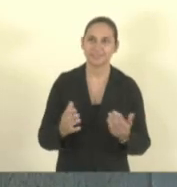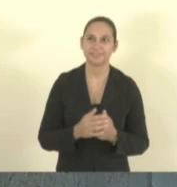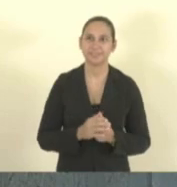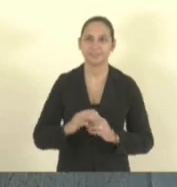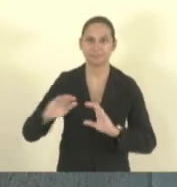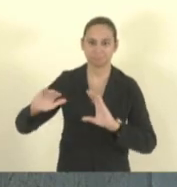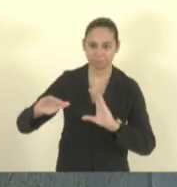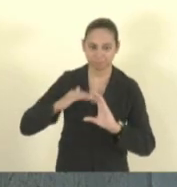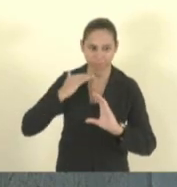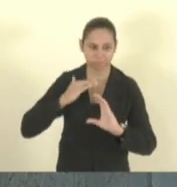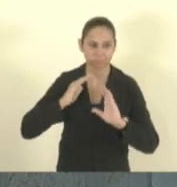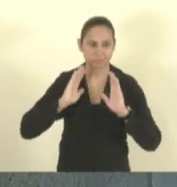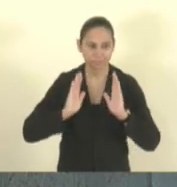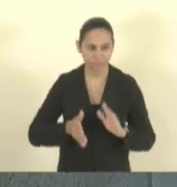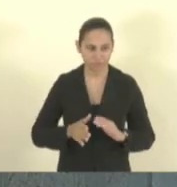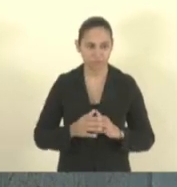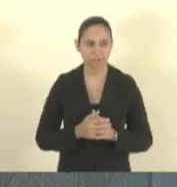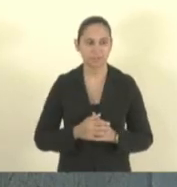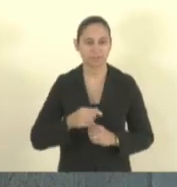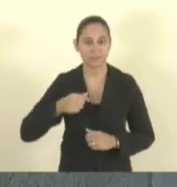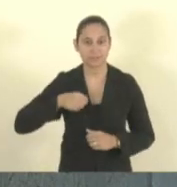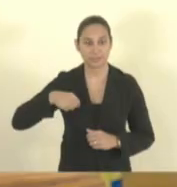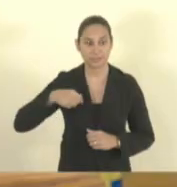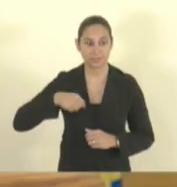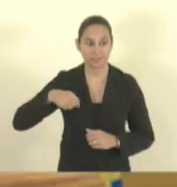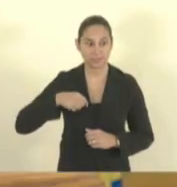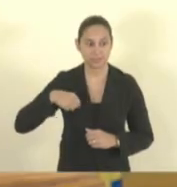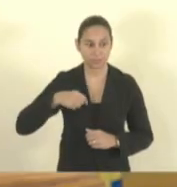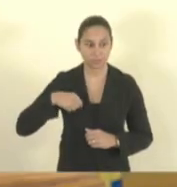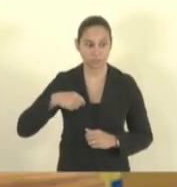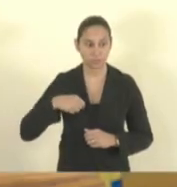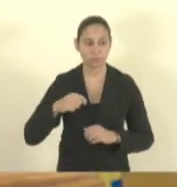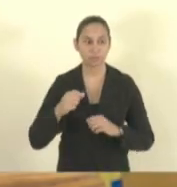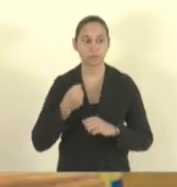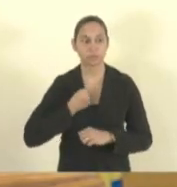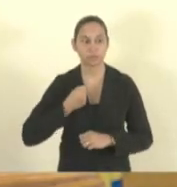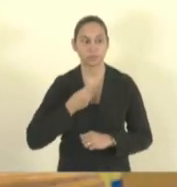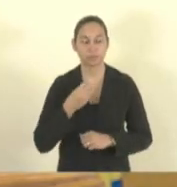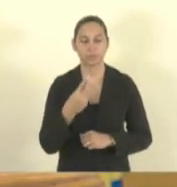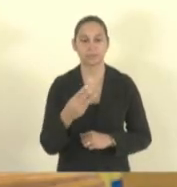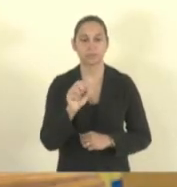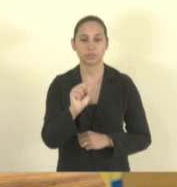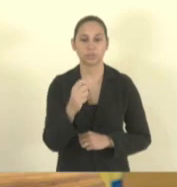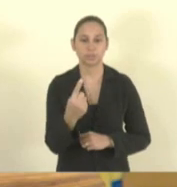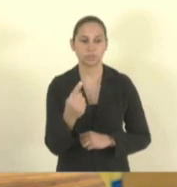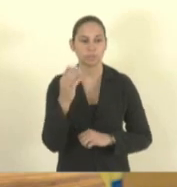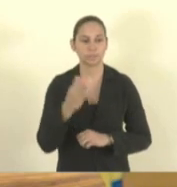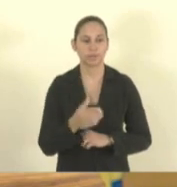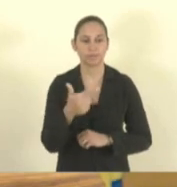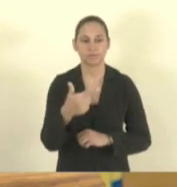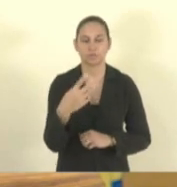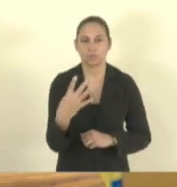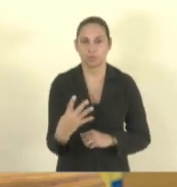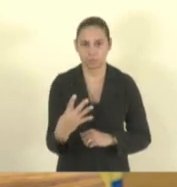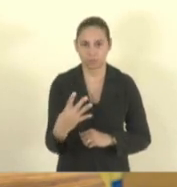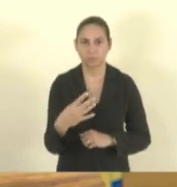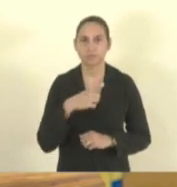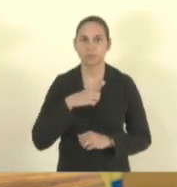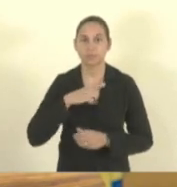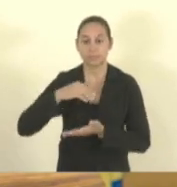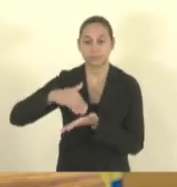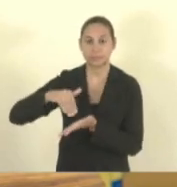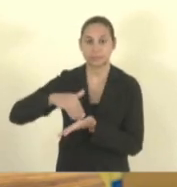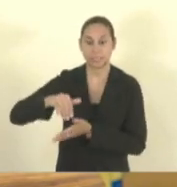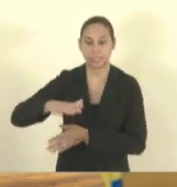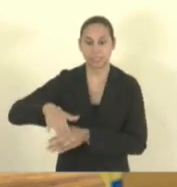recebidas. Oficio de Sedulo, Gabinete do Secretário, de número 381, de 2024. De ordem, o secretário de